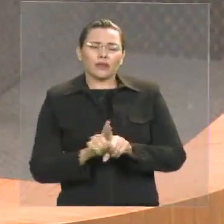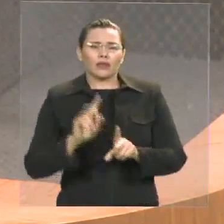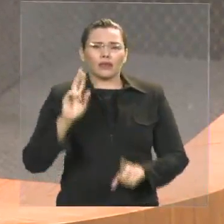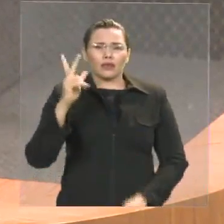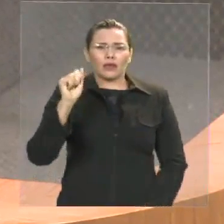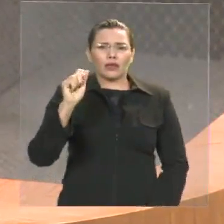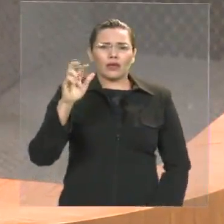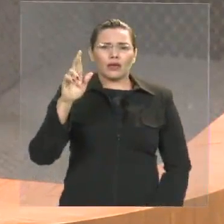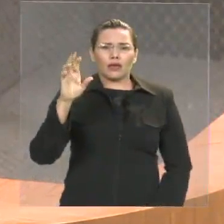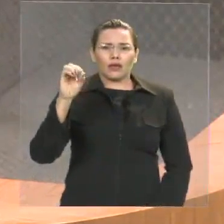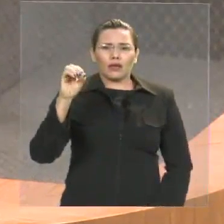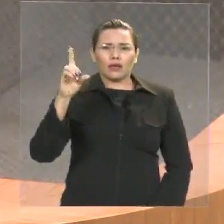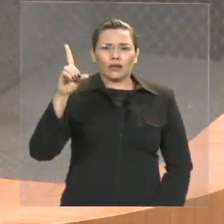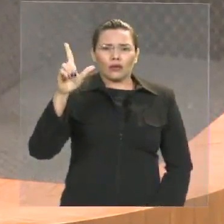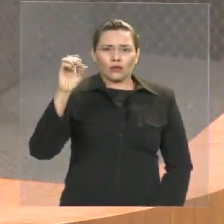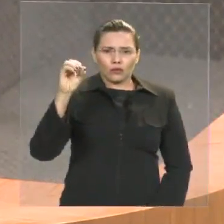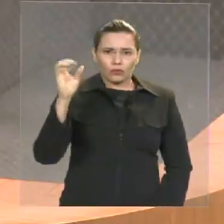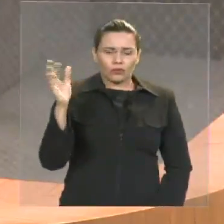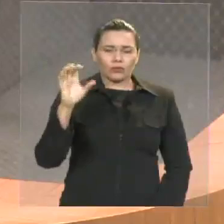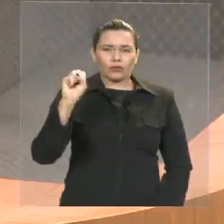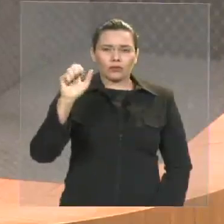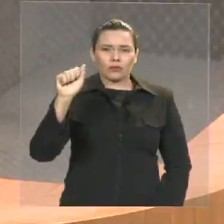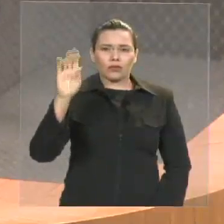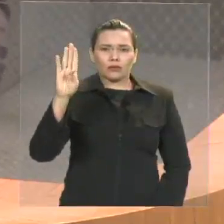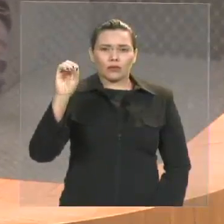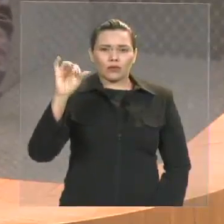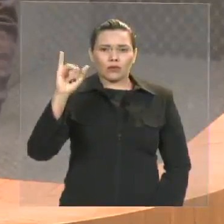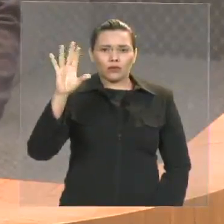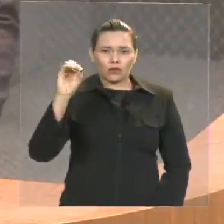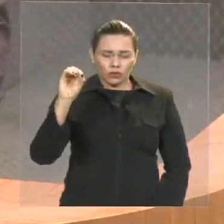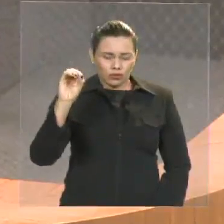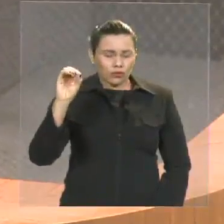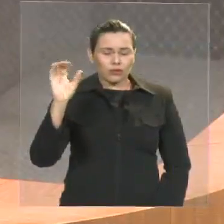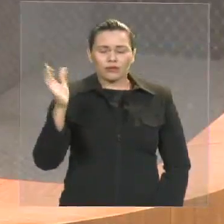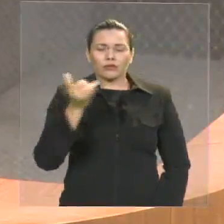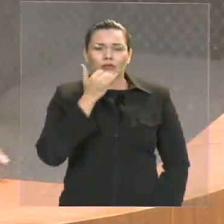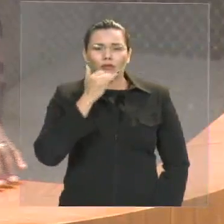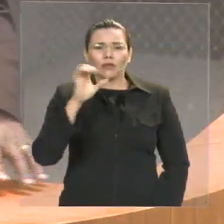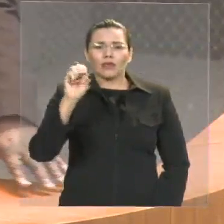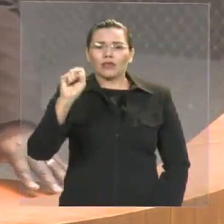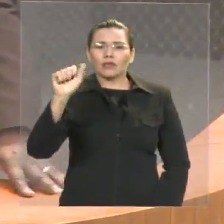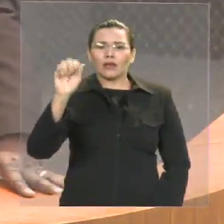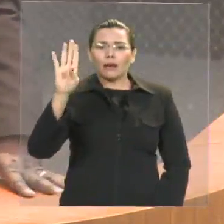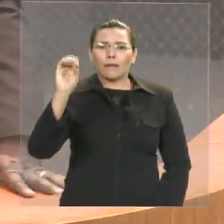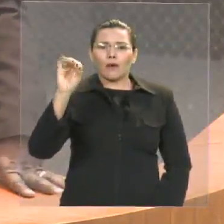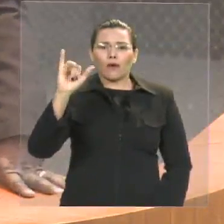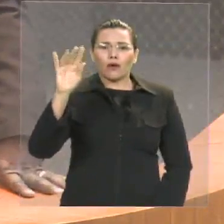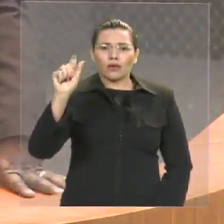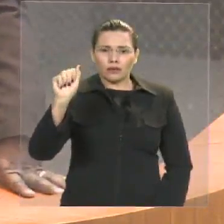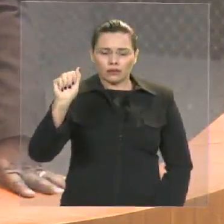daquela que creio que será a próxima prefeita de São Luís, Elisiane Gama.